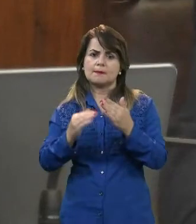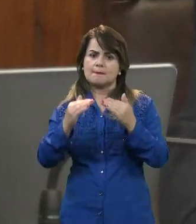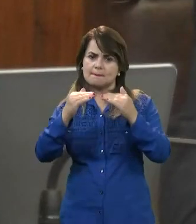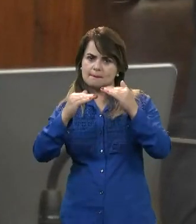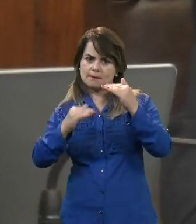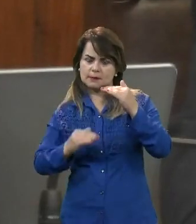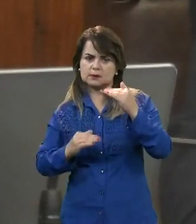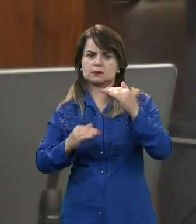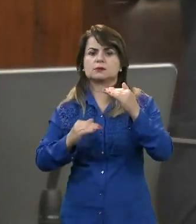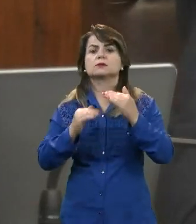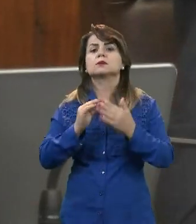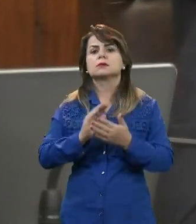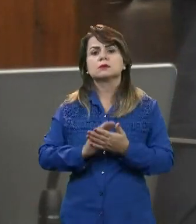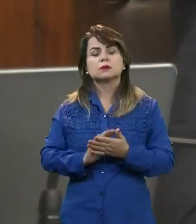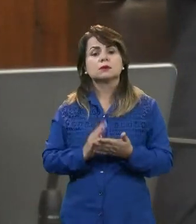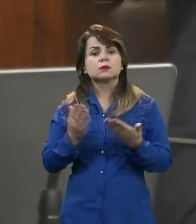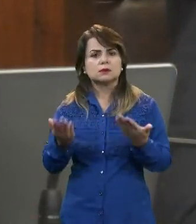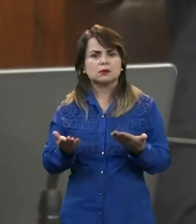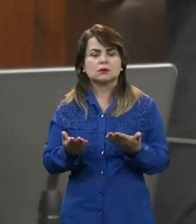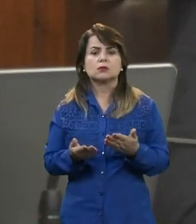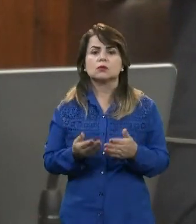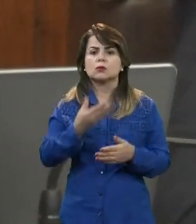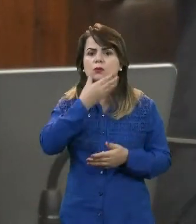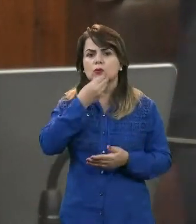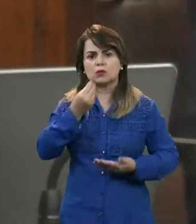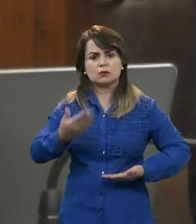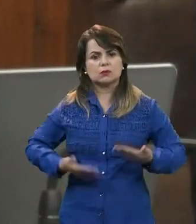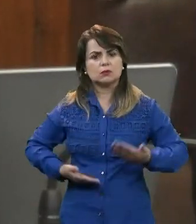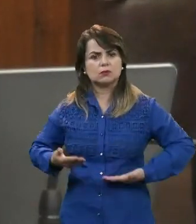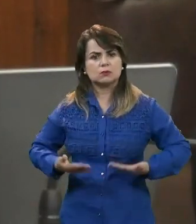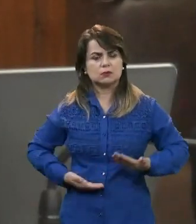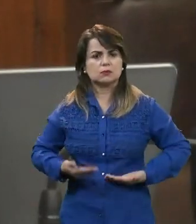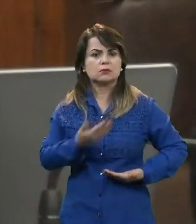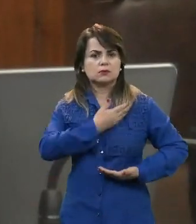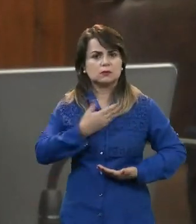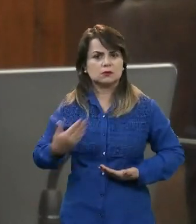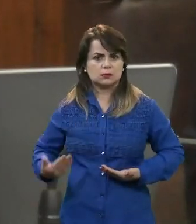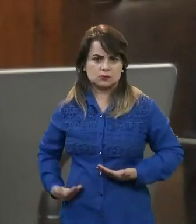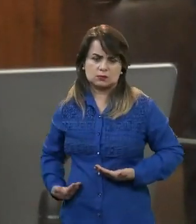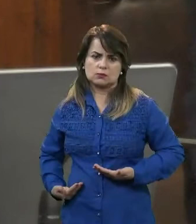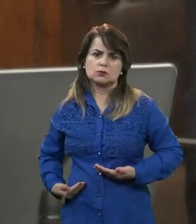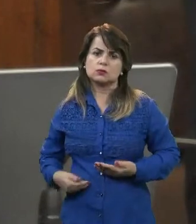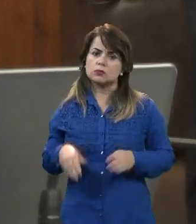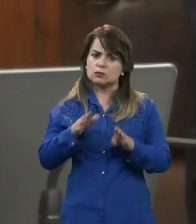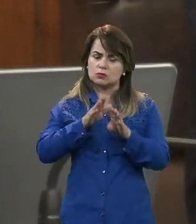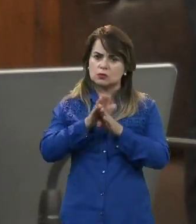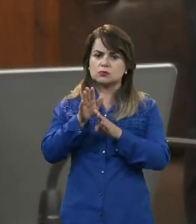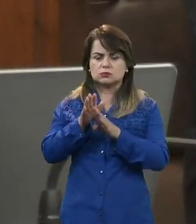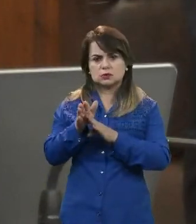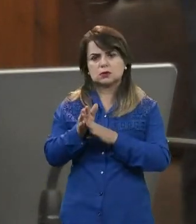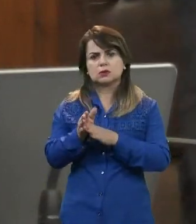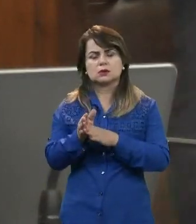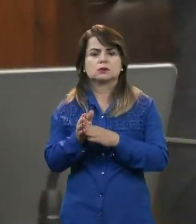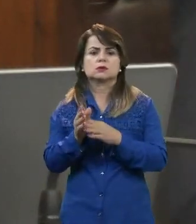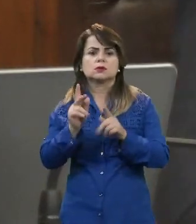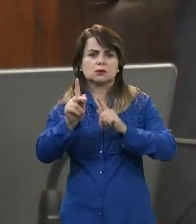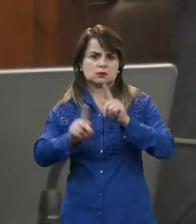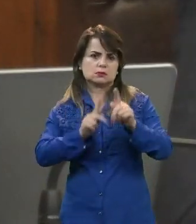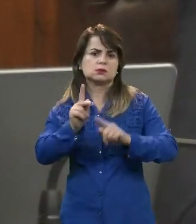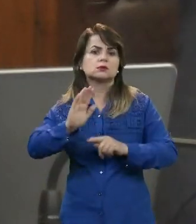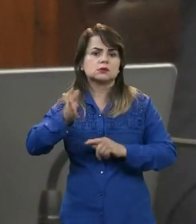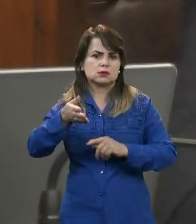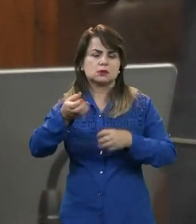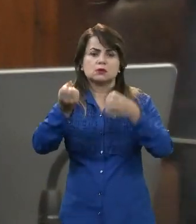ao servidor público, Zé Paulino, e gostaria que, se for esse o entendimento do sindicato, do Alex, que está aqui presente,